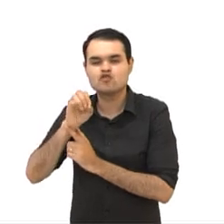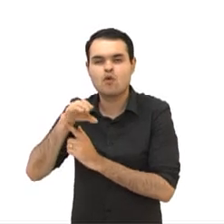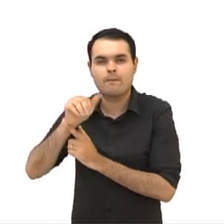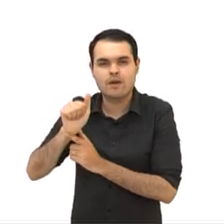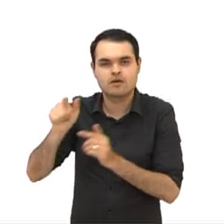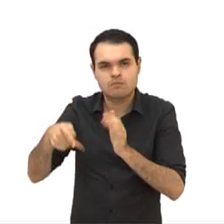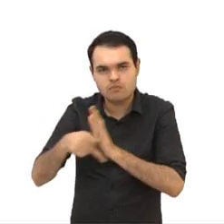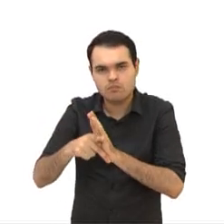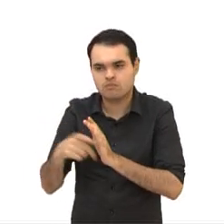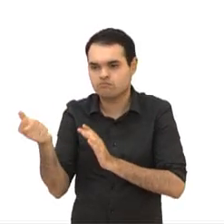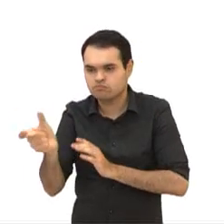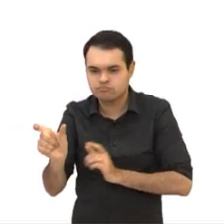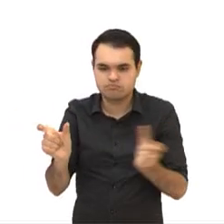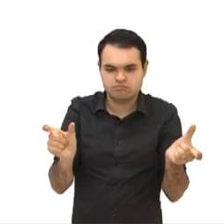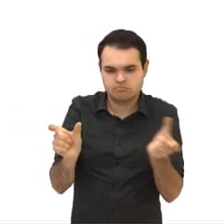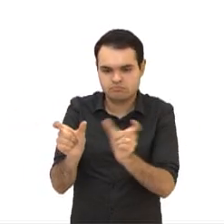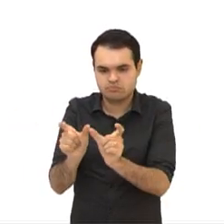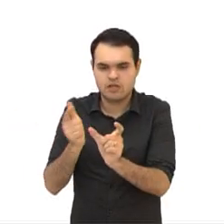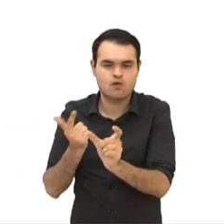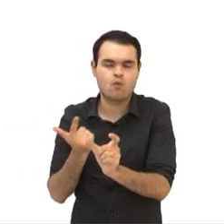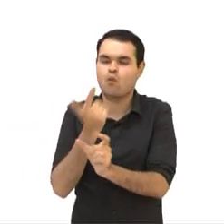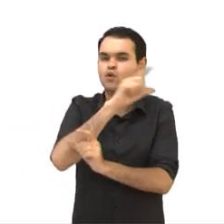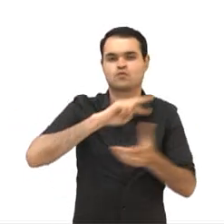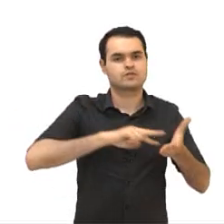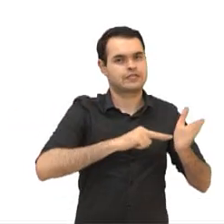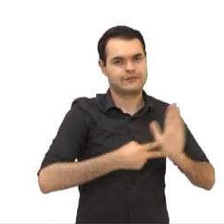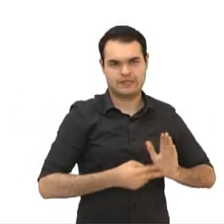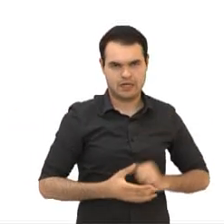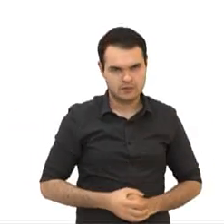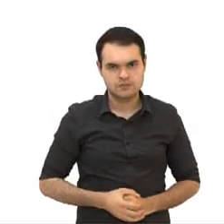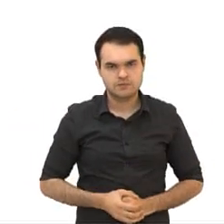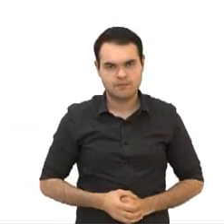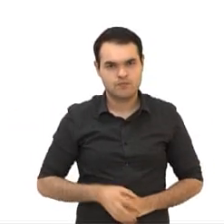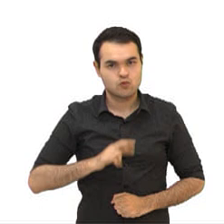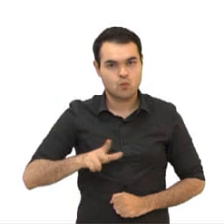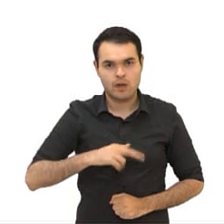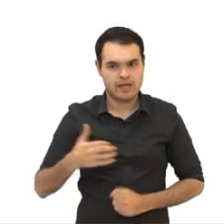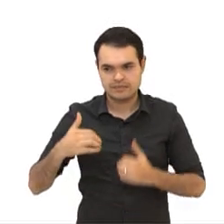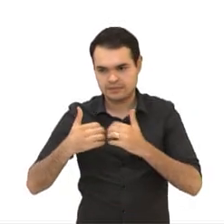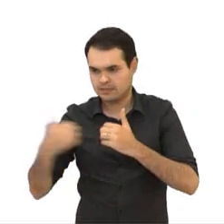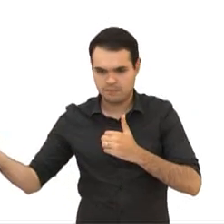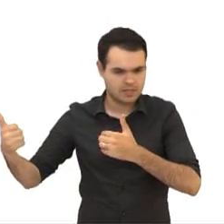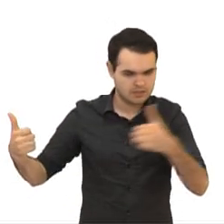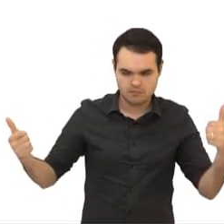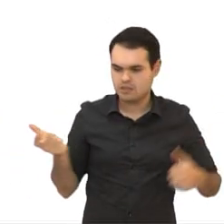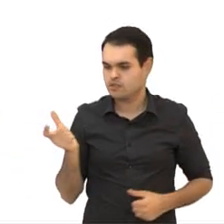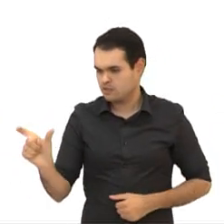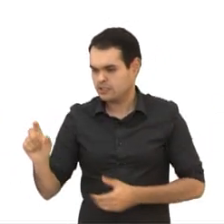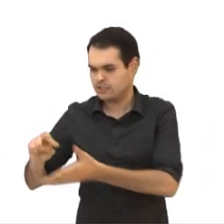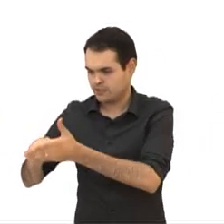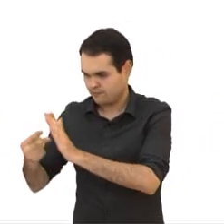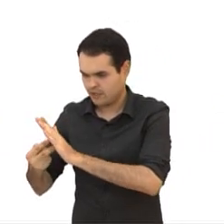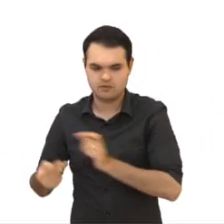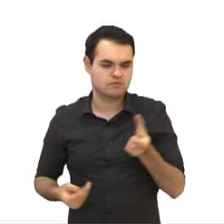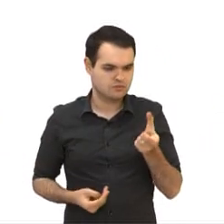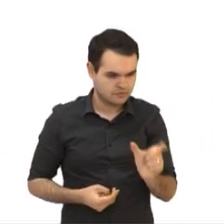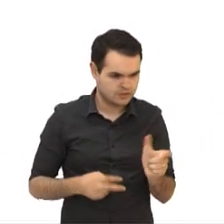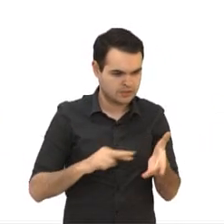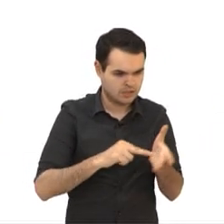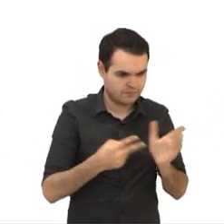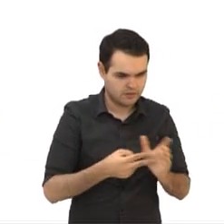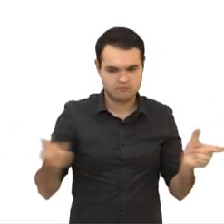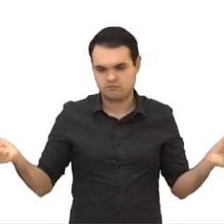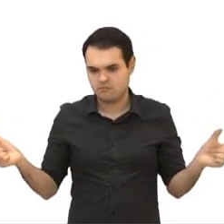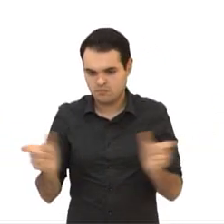duas ou mais palavras que se caracteriza não por ser separadas, mas que juntas elas vão trazer um significado